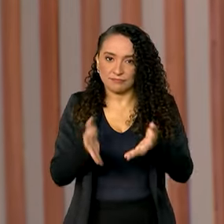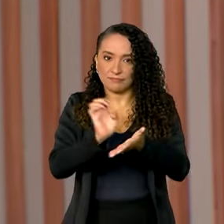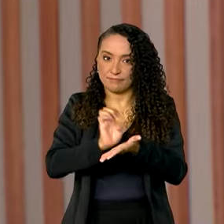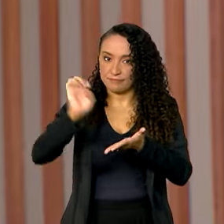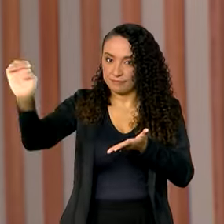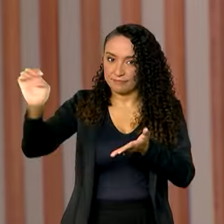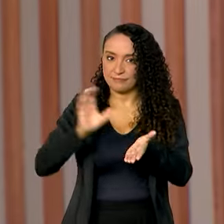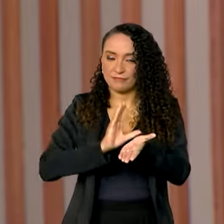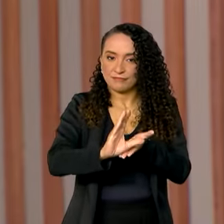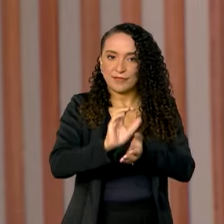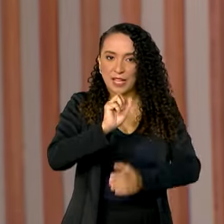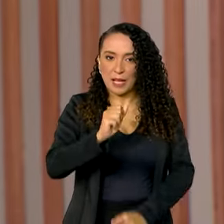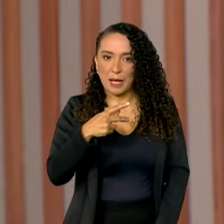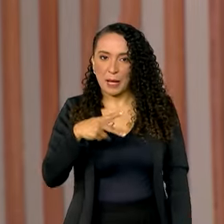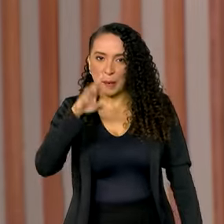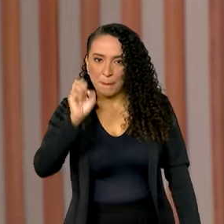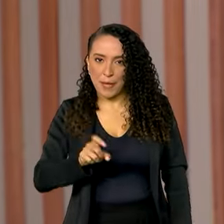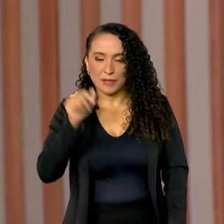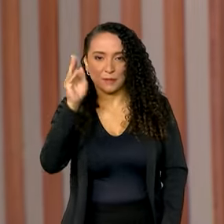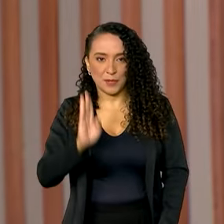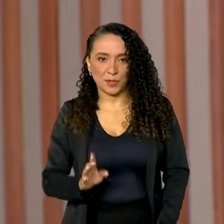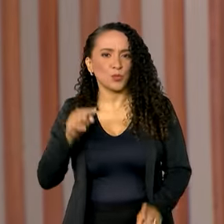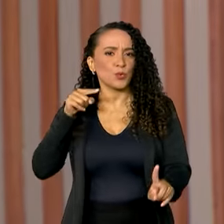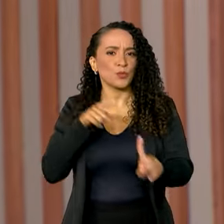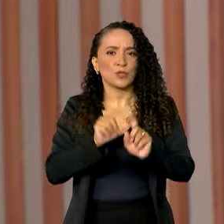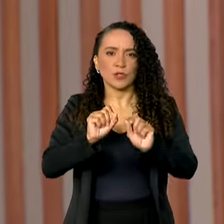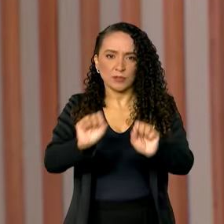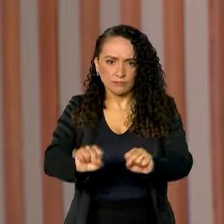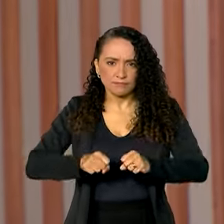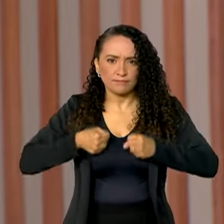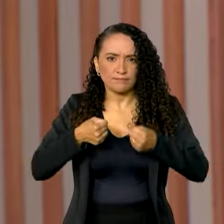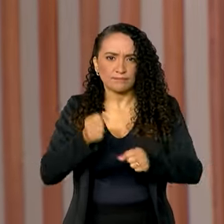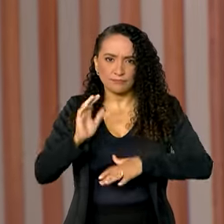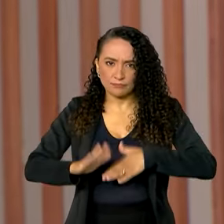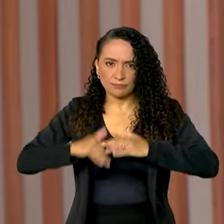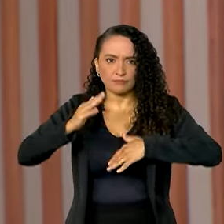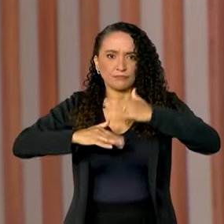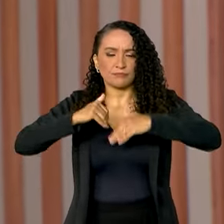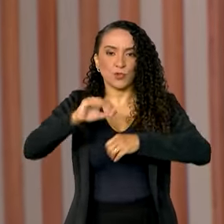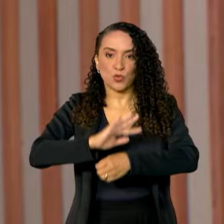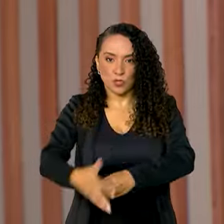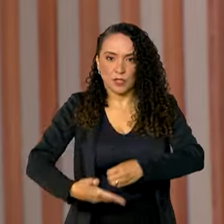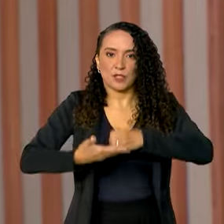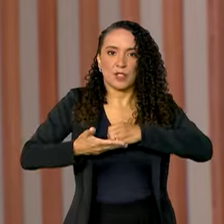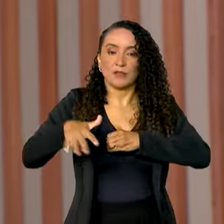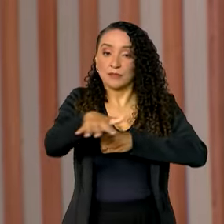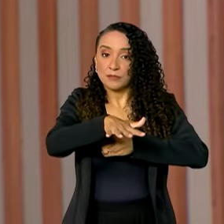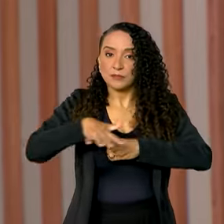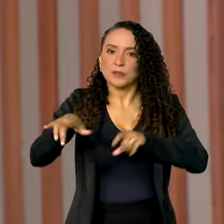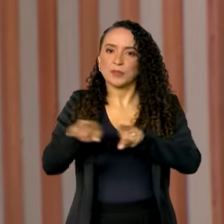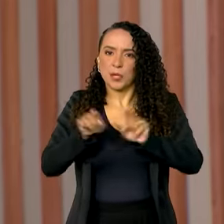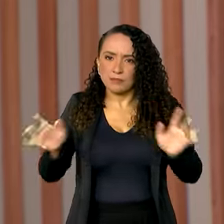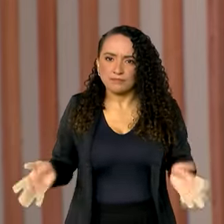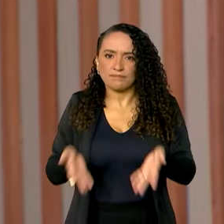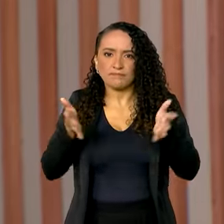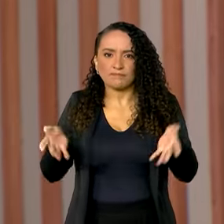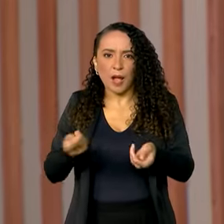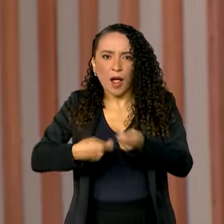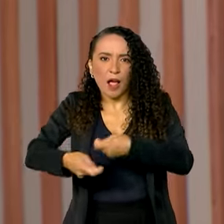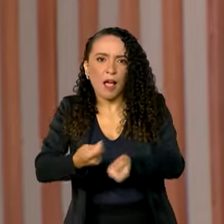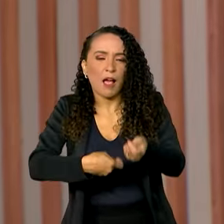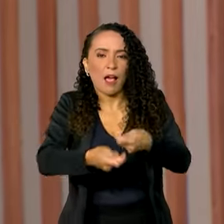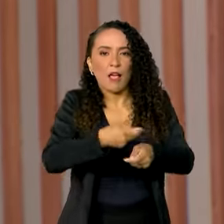Exportações e Investimentos, Apex Brasil. O objetivo é fortalecer o desenvolvimento sustentável da região, promovendo